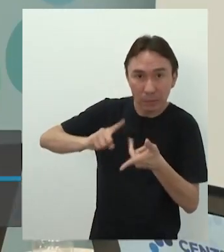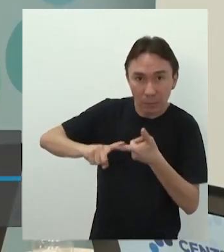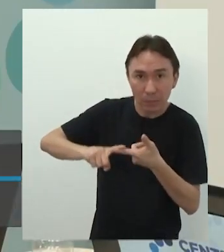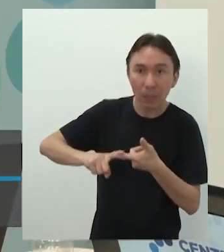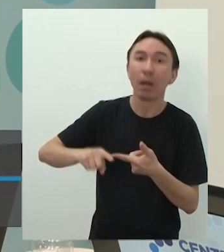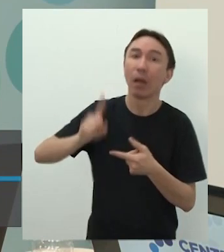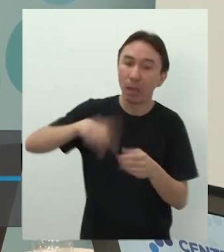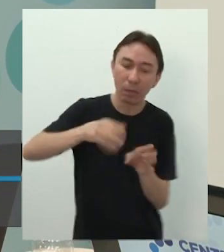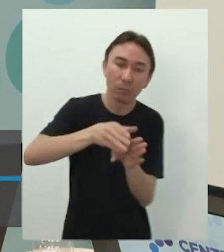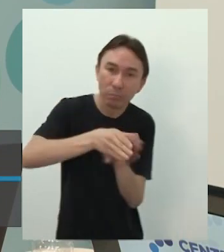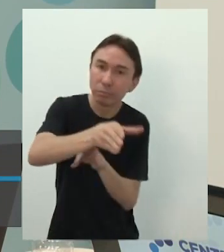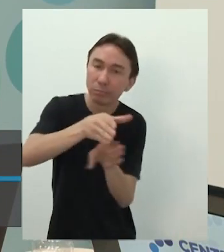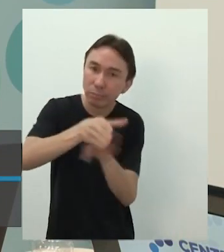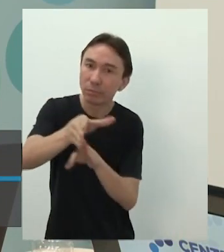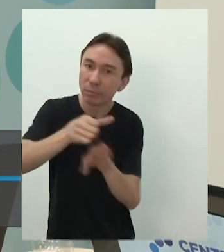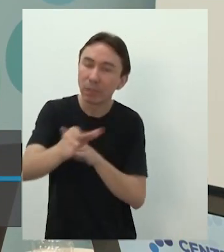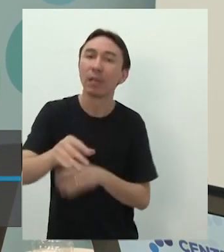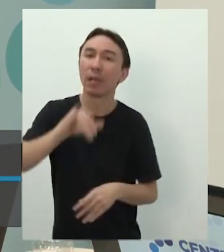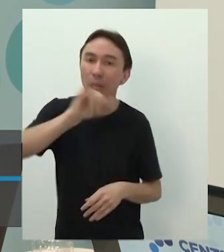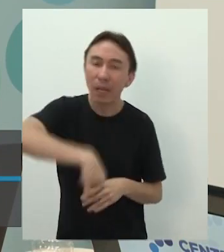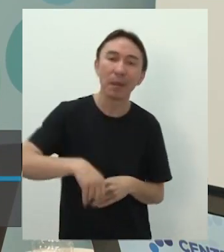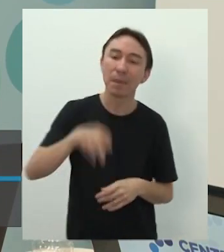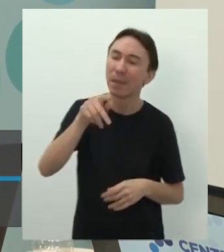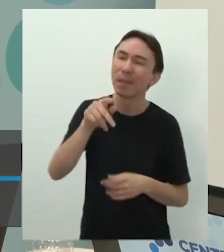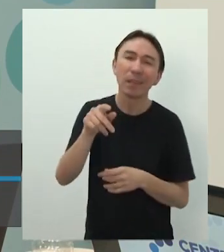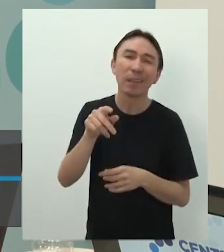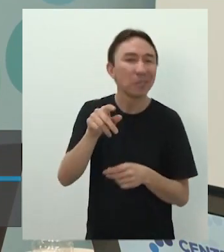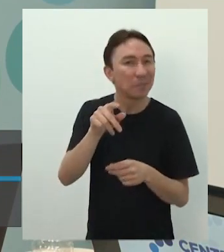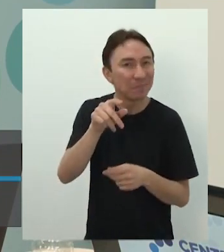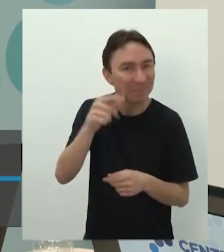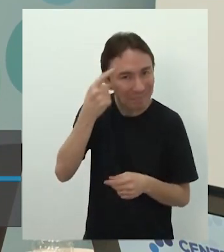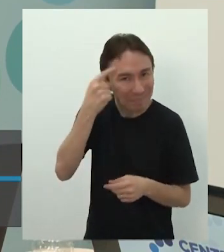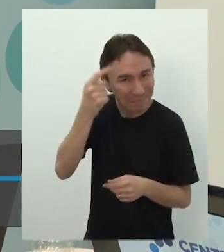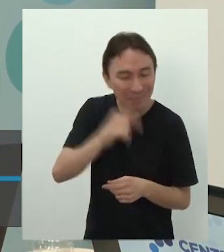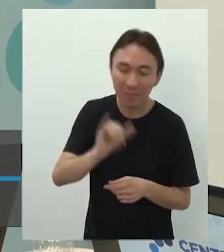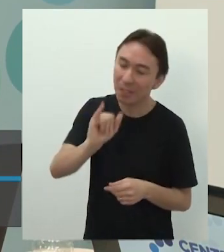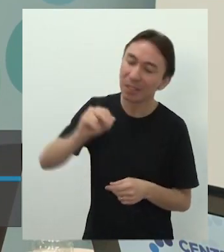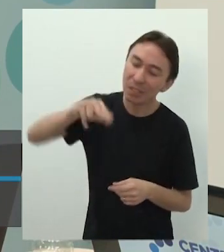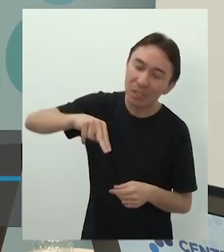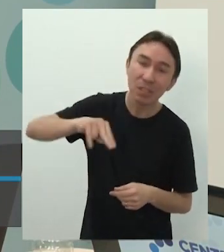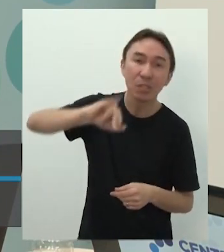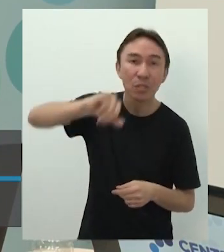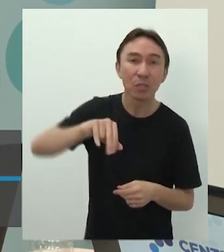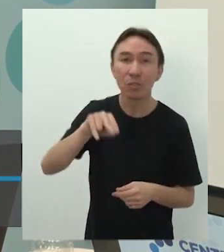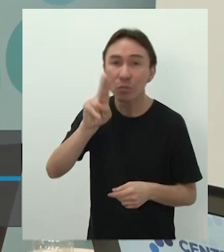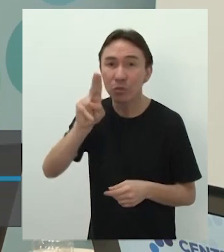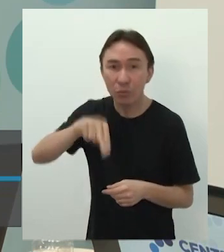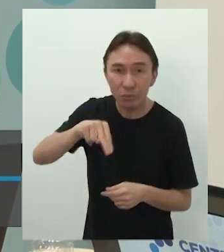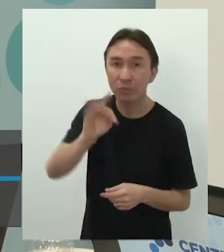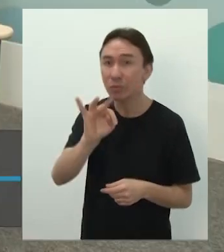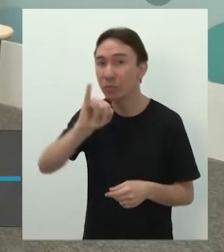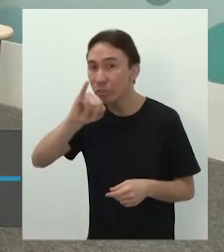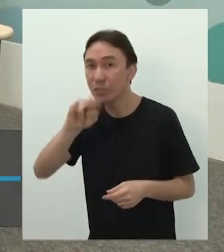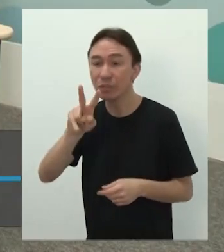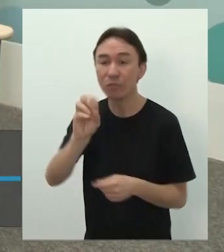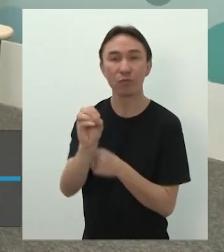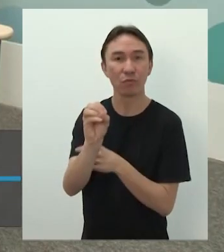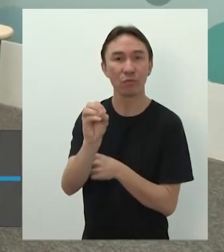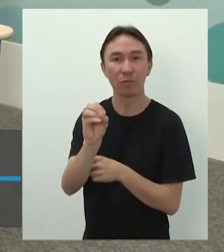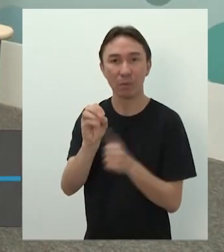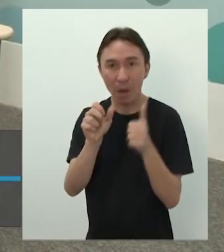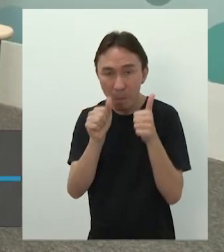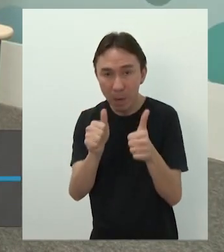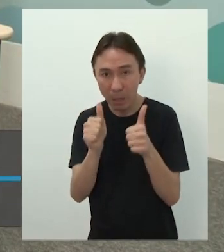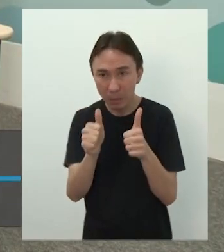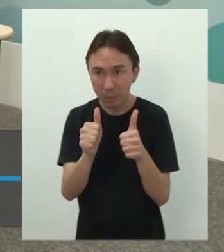Isso. isso é prescritivo. Mas vamos usar o termo injuntivo, porque abarca muito mais. É. Coloca lá, aluno.